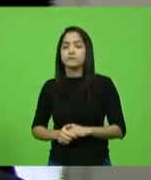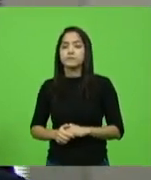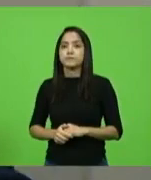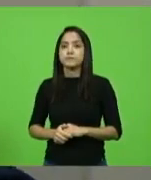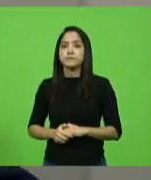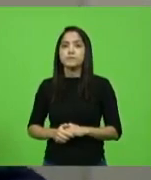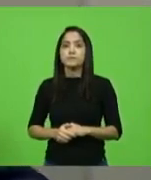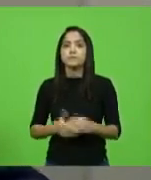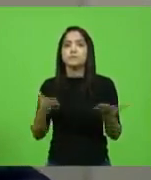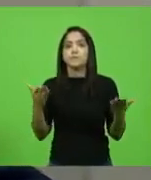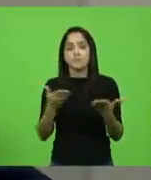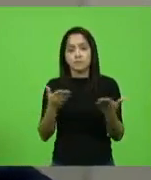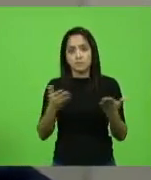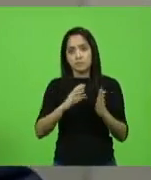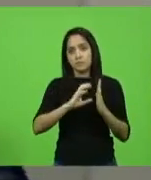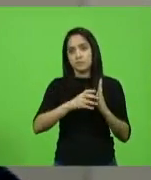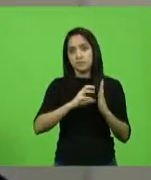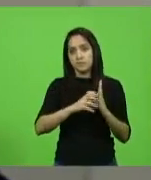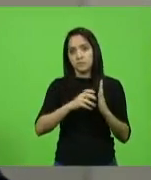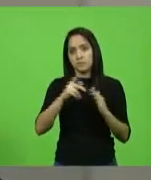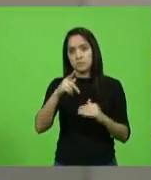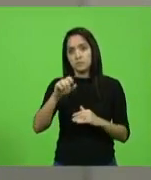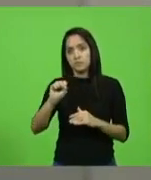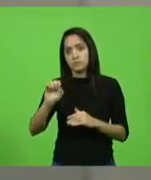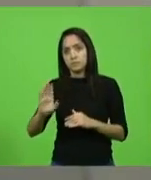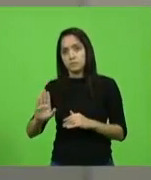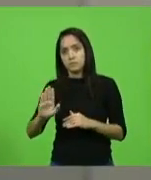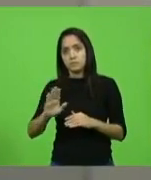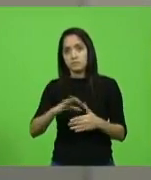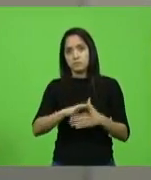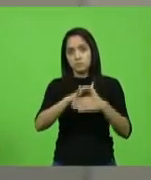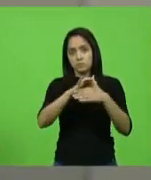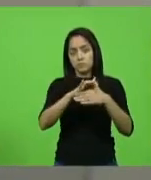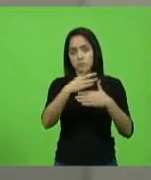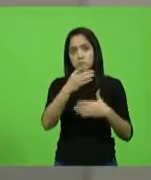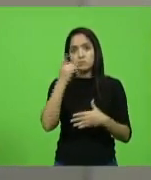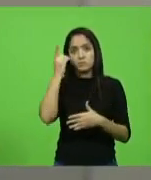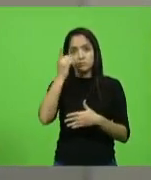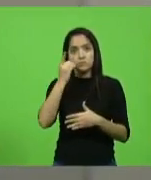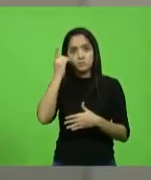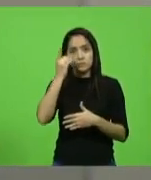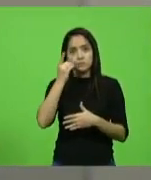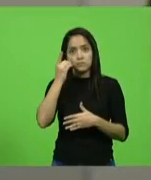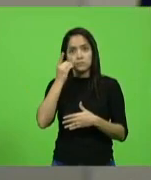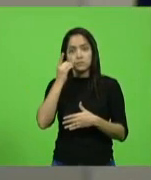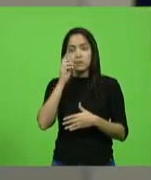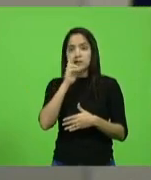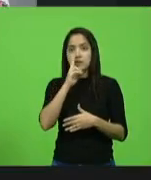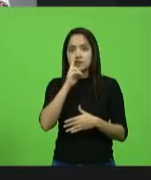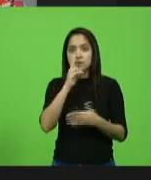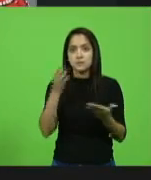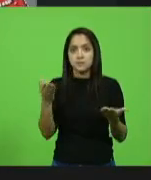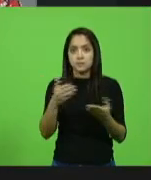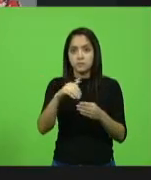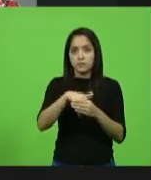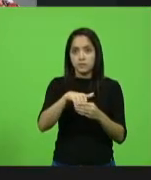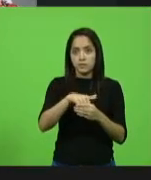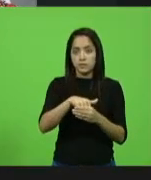Agora a bancada do PSB, o líder e deputado Nazareno Martins, como vota?